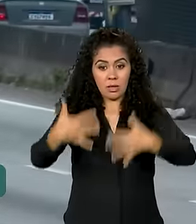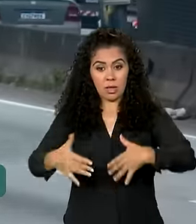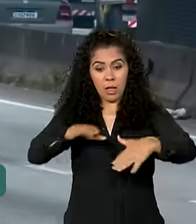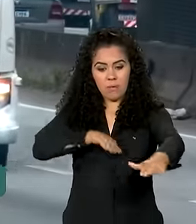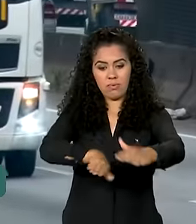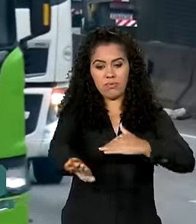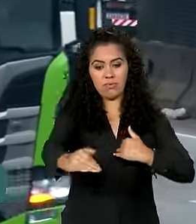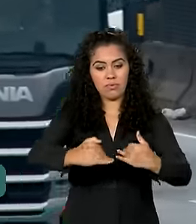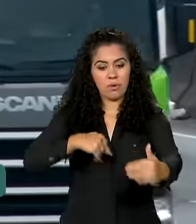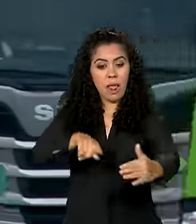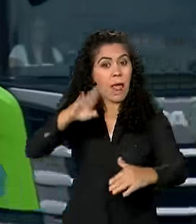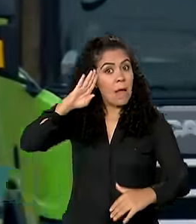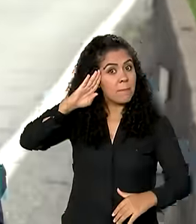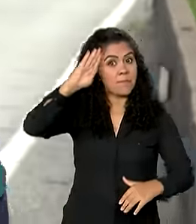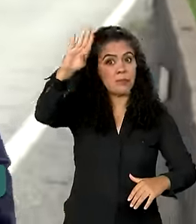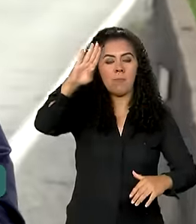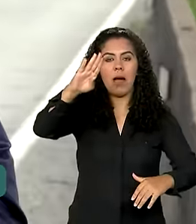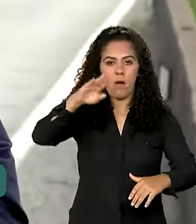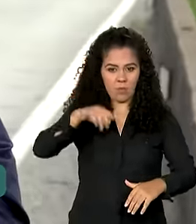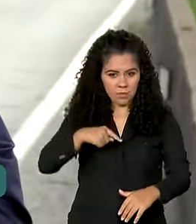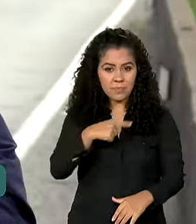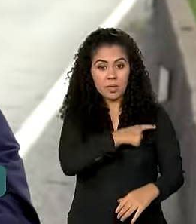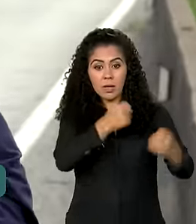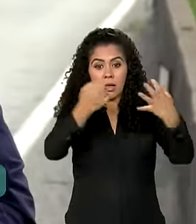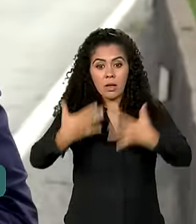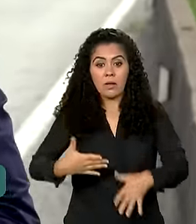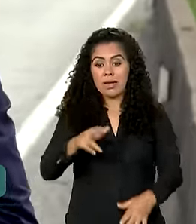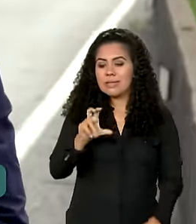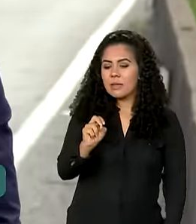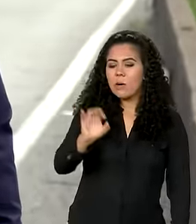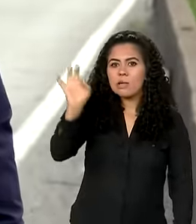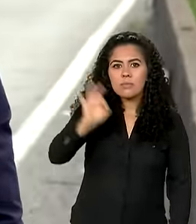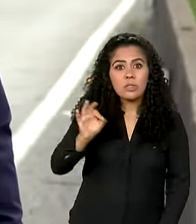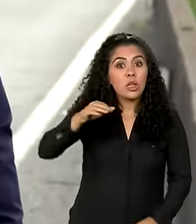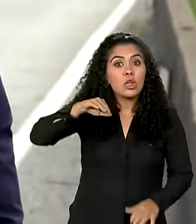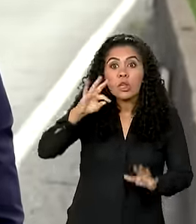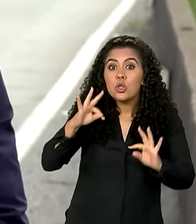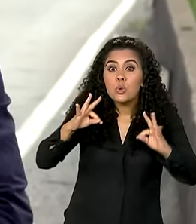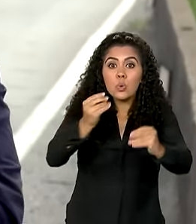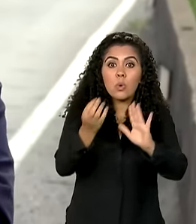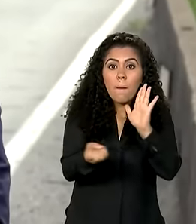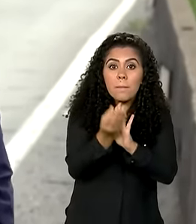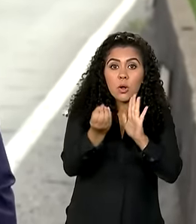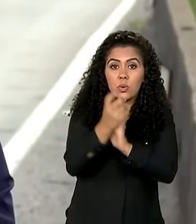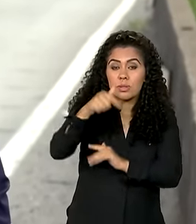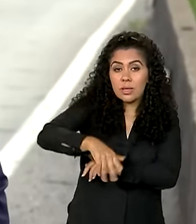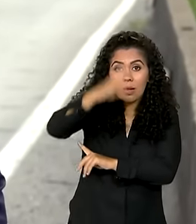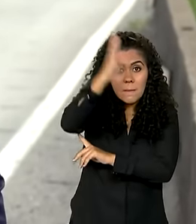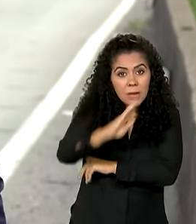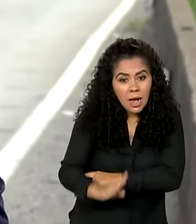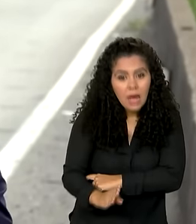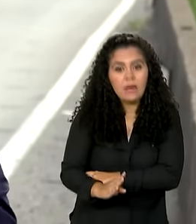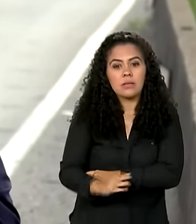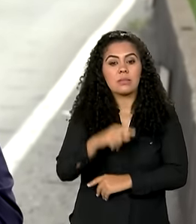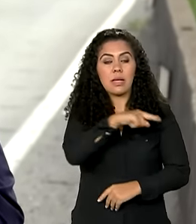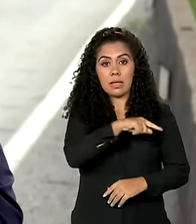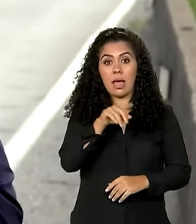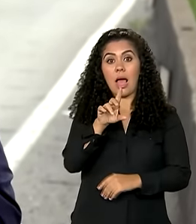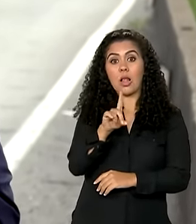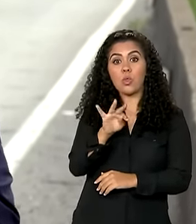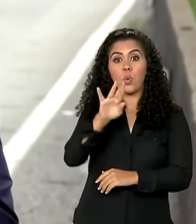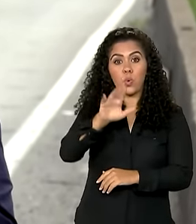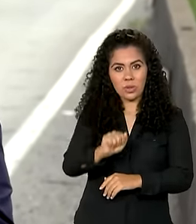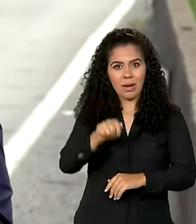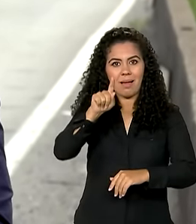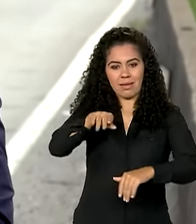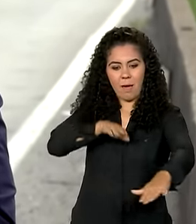é uma das principais vias do país. Mais da metade de tudo o que é produzido no Brasil é transportado pela Dutra. Cerca